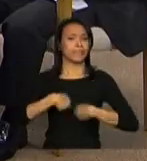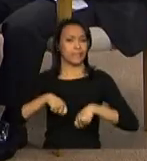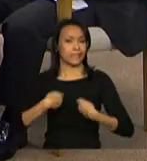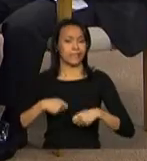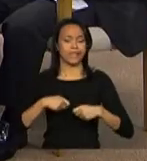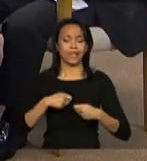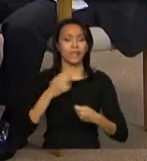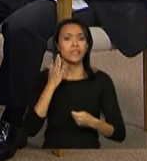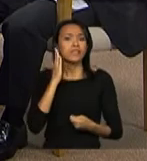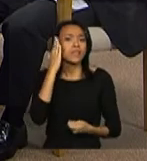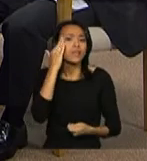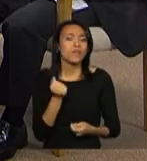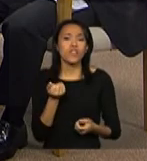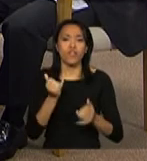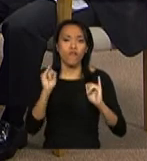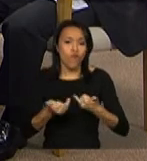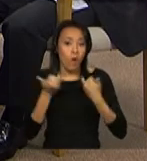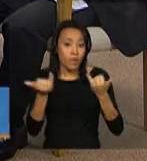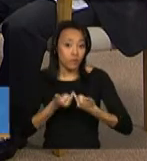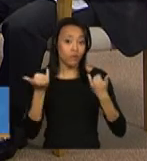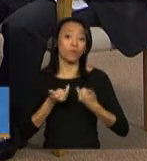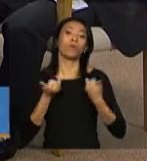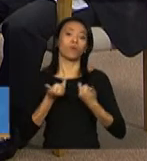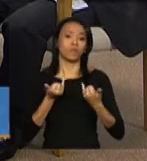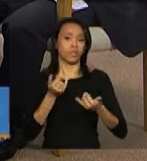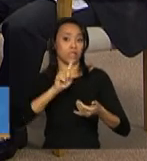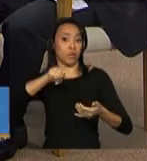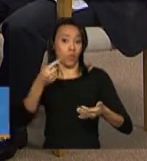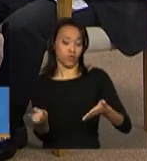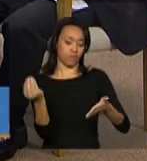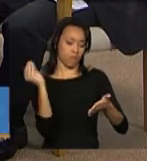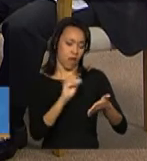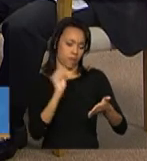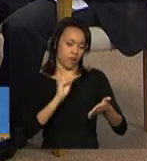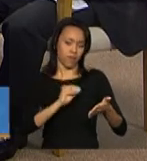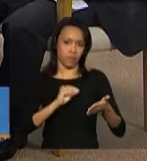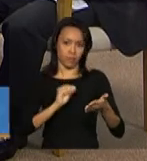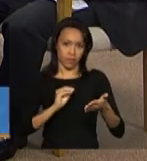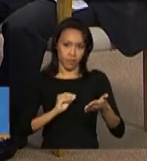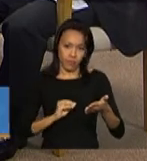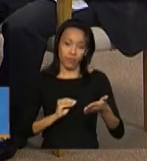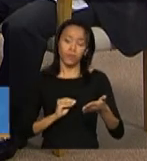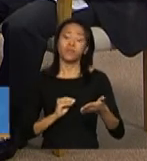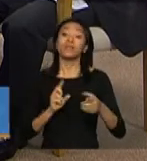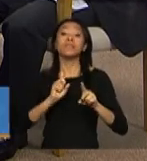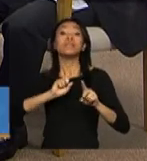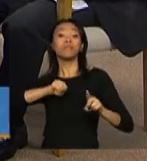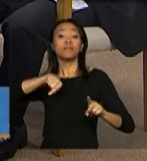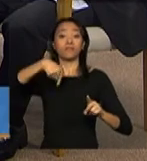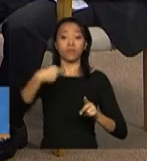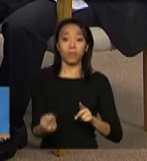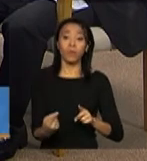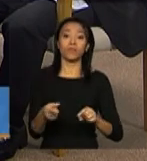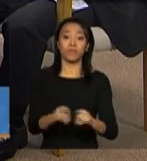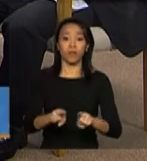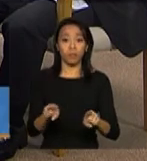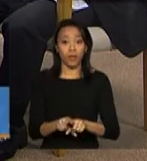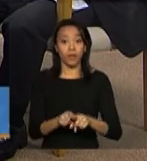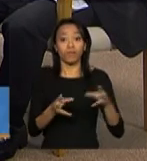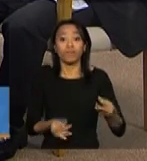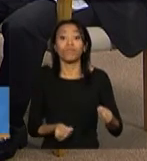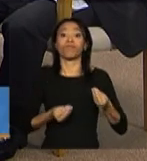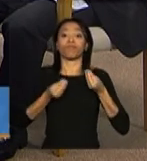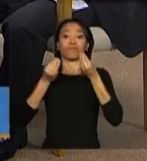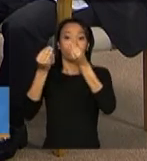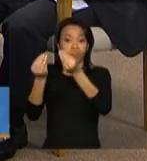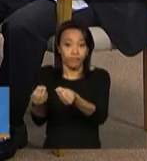informações, inseri-las no Demonstrativo, e, posteriormente, encaminhá-las para o